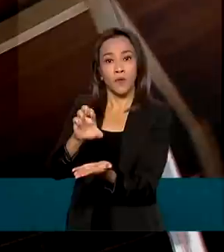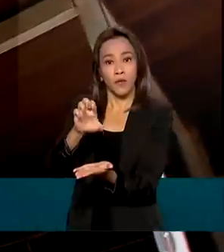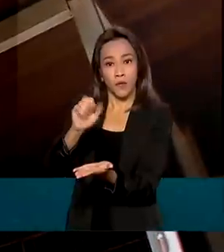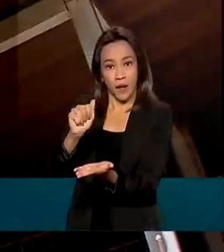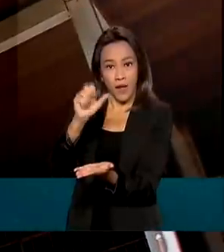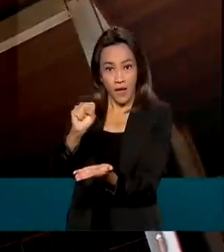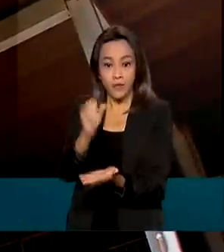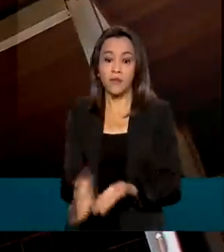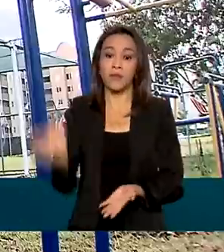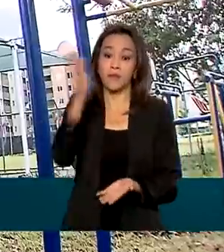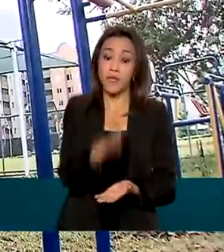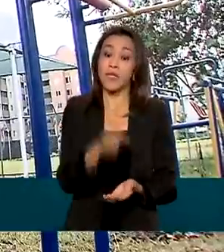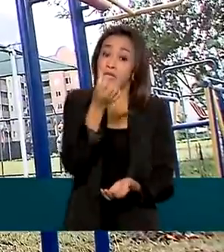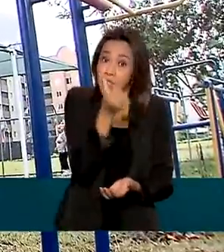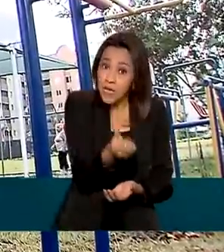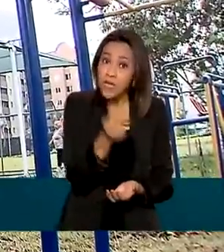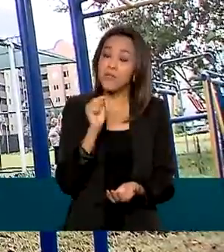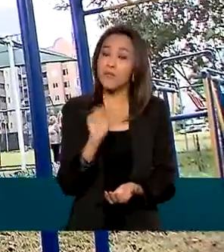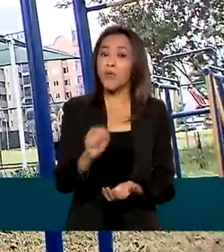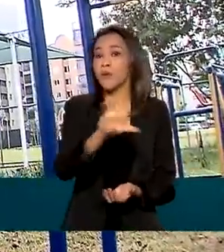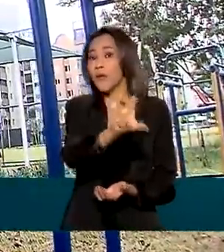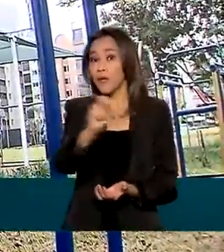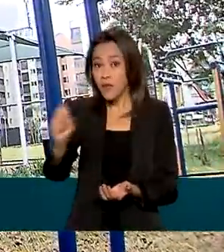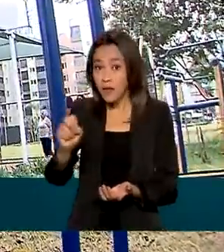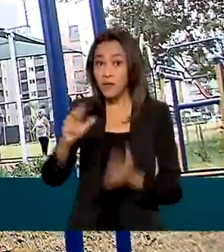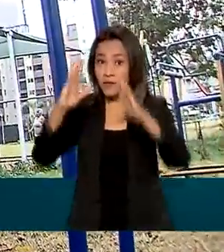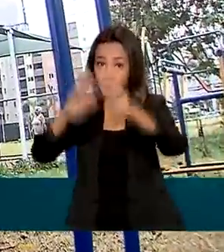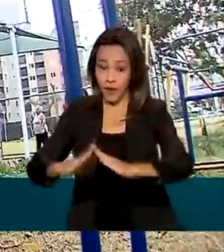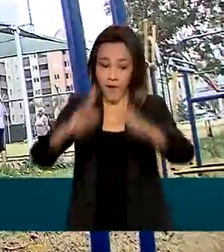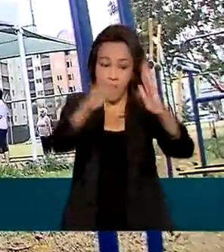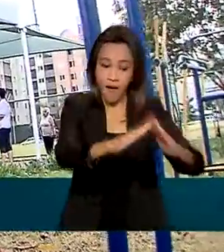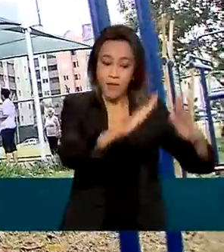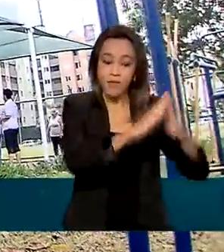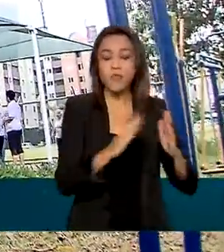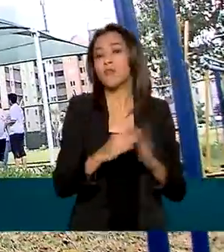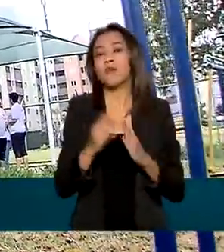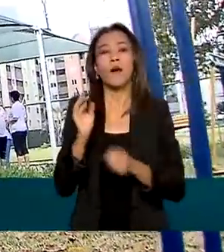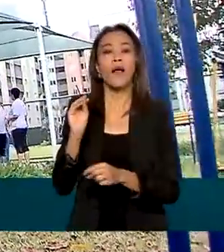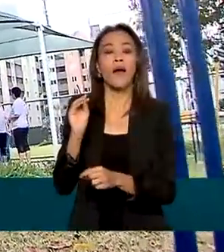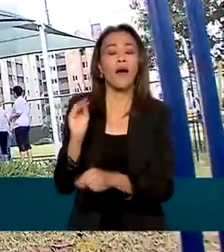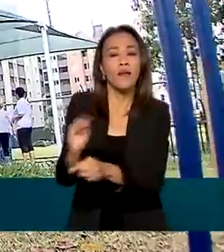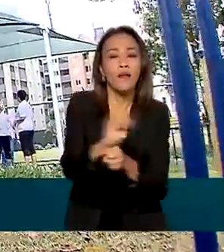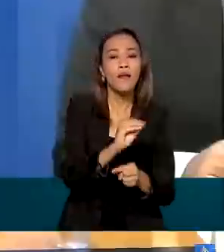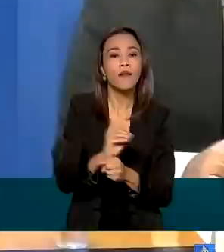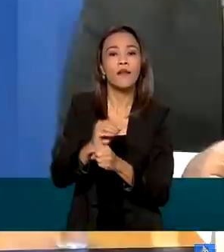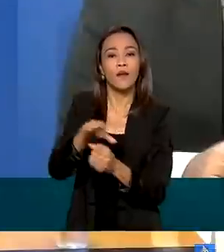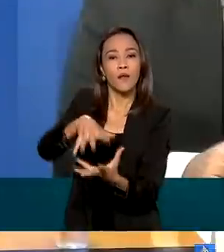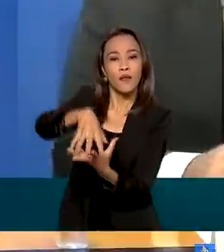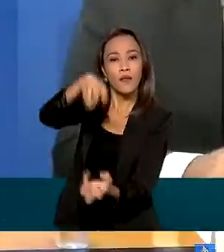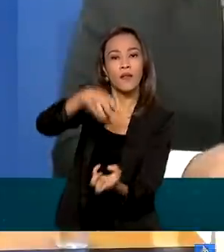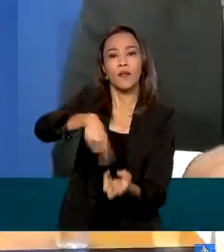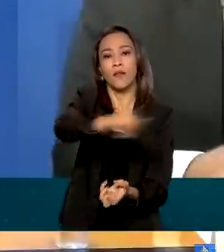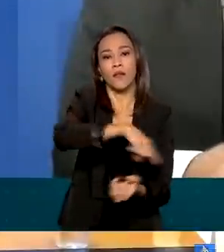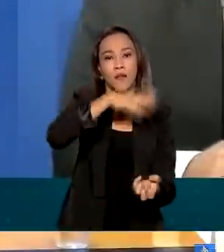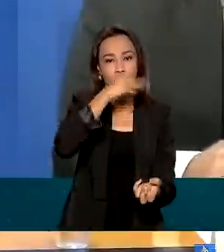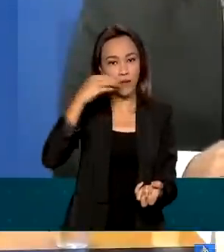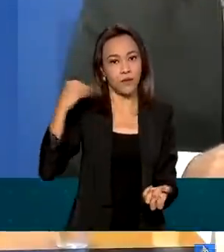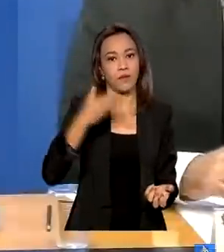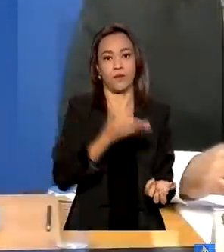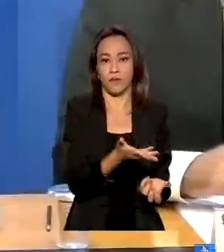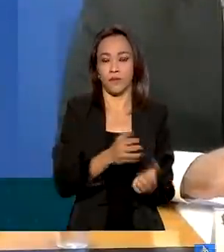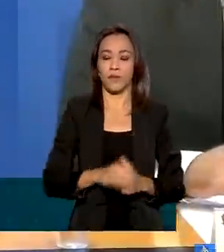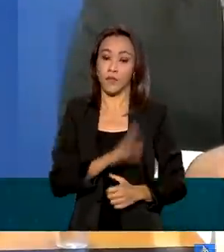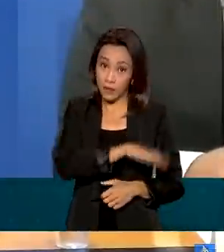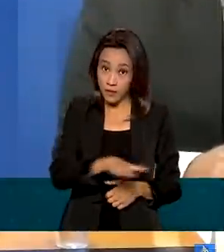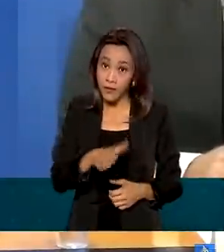.500 unidades para acolhimento de menores, idosos e pessoas com deficiência. A política pública eficaz,